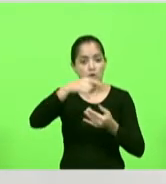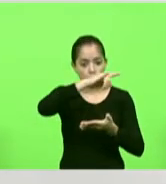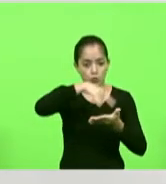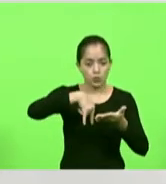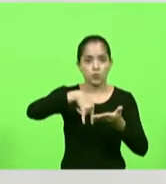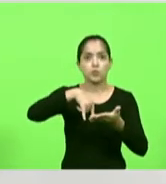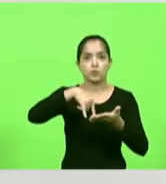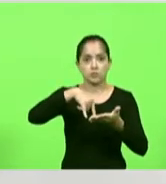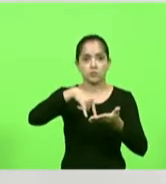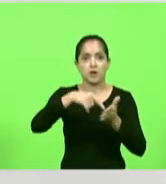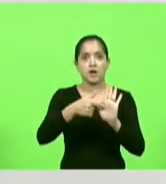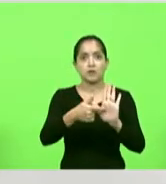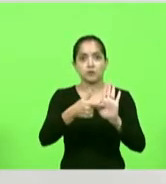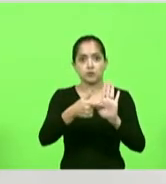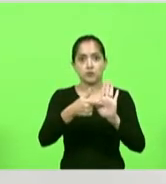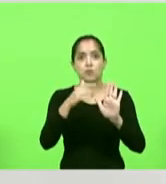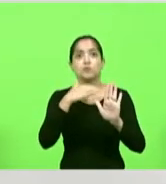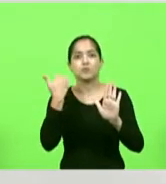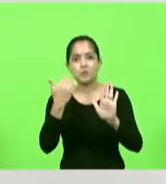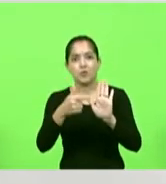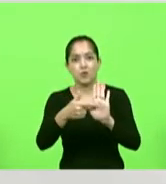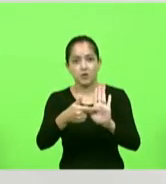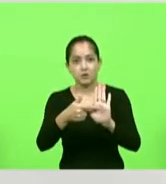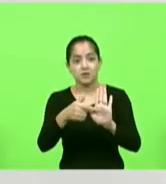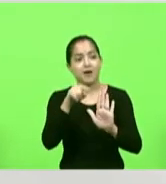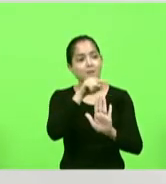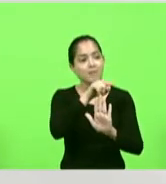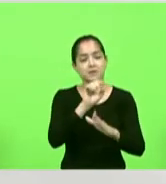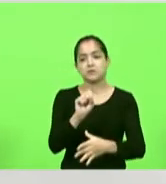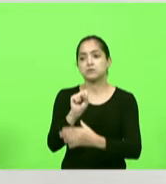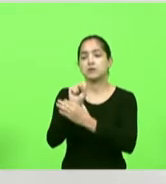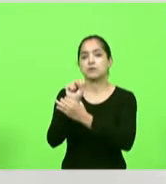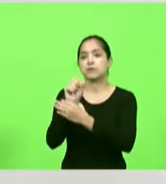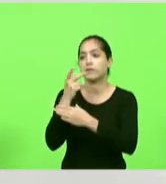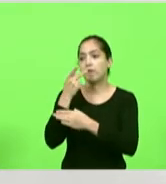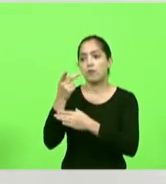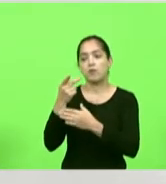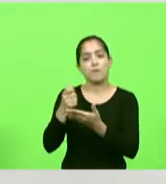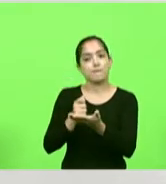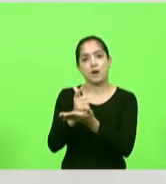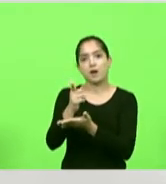Covid e se saiu Covid a seguradora não quer pagar o seguro.